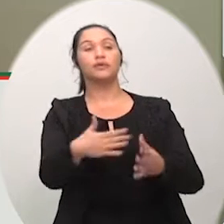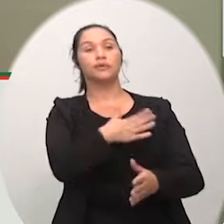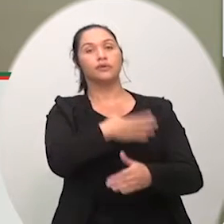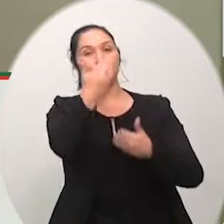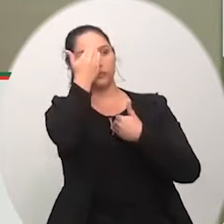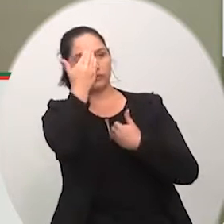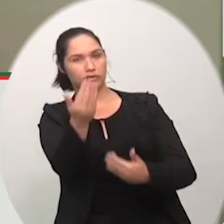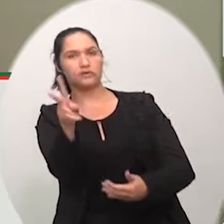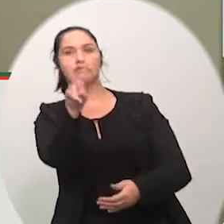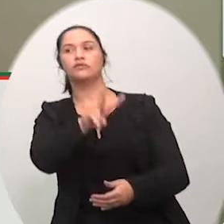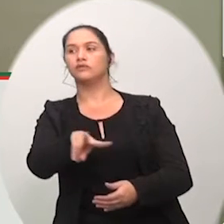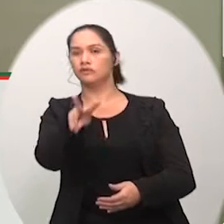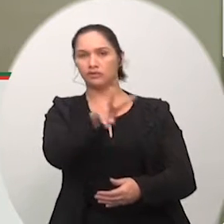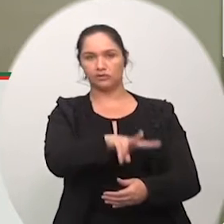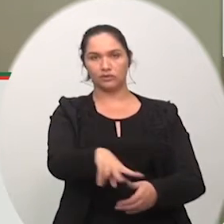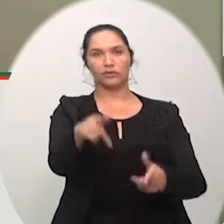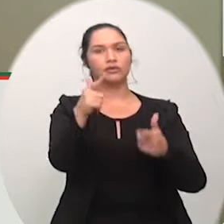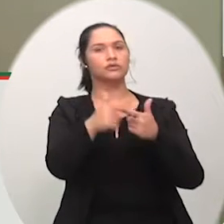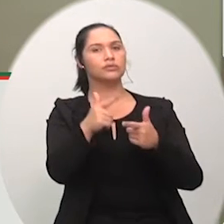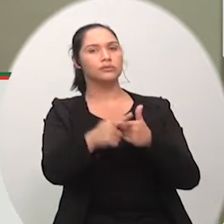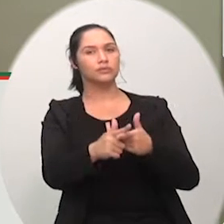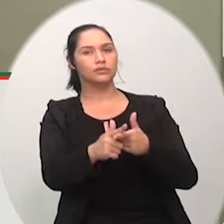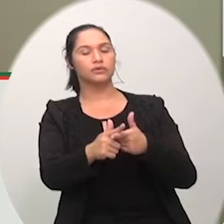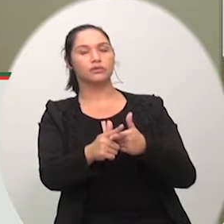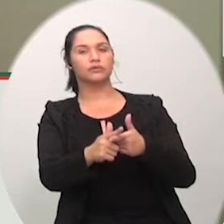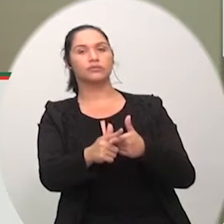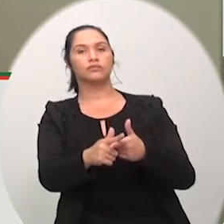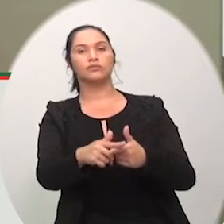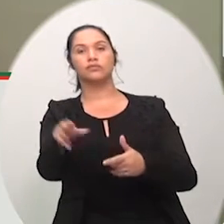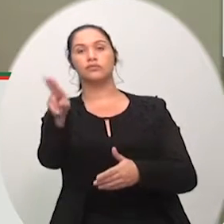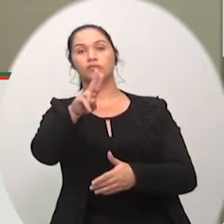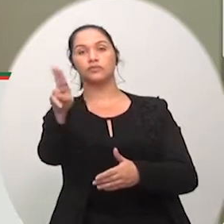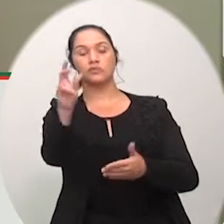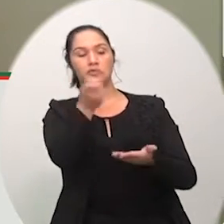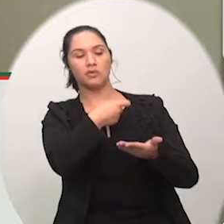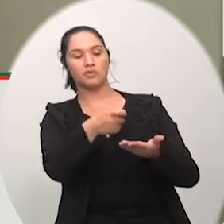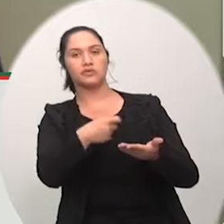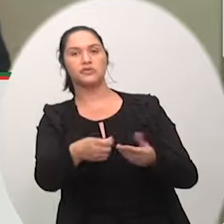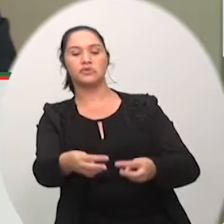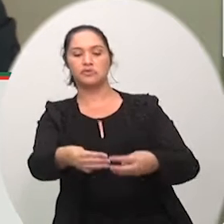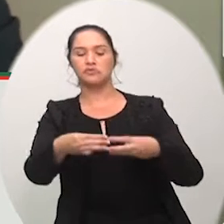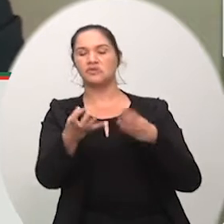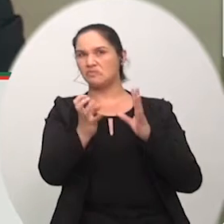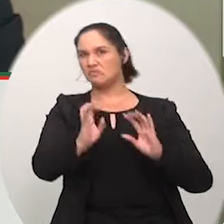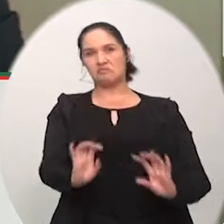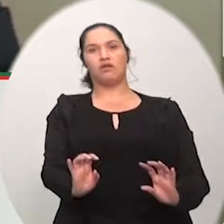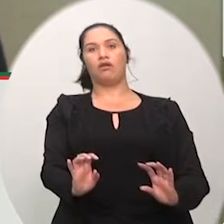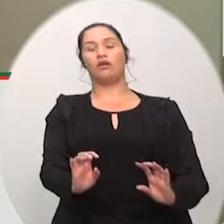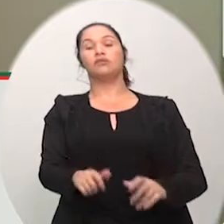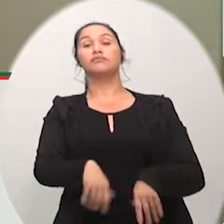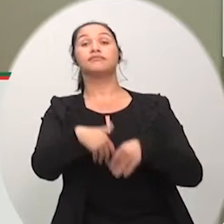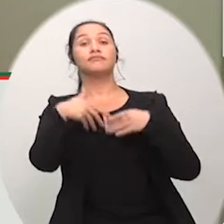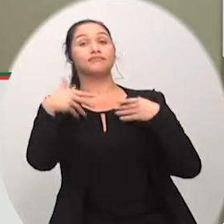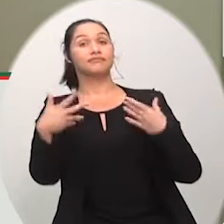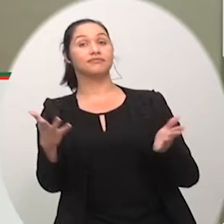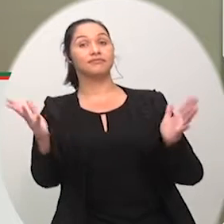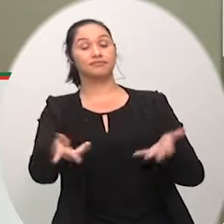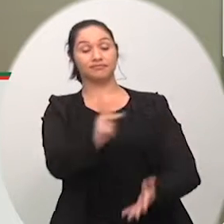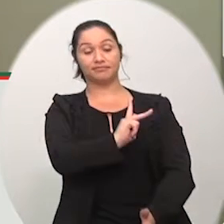a todos os vereadores pela colaboração dessa moção de repúdio senhor presidente e também já